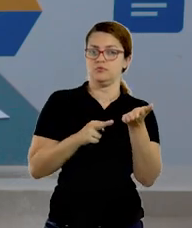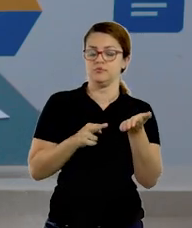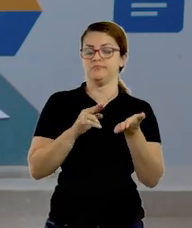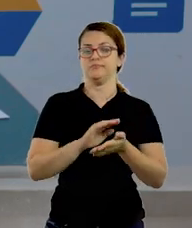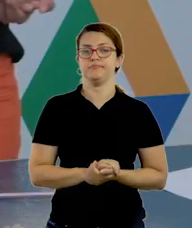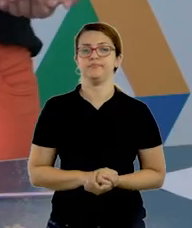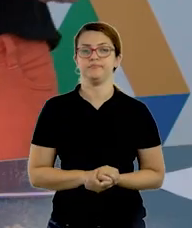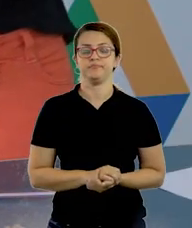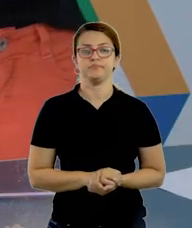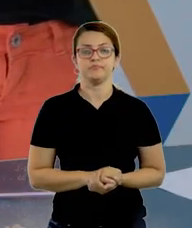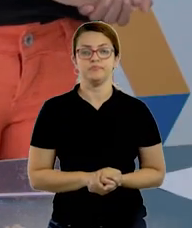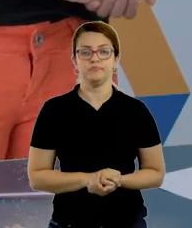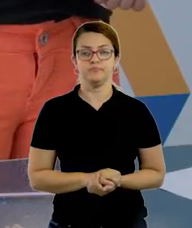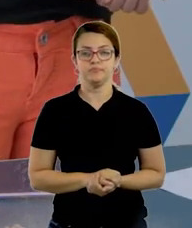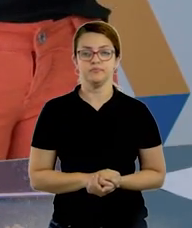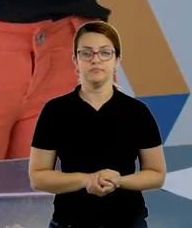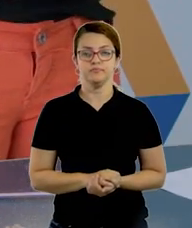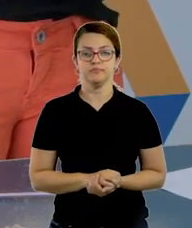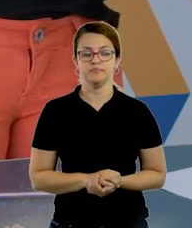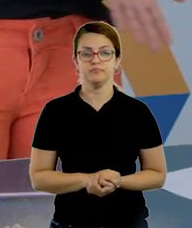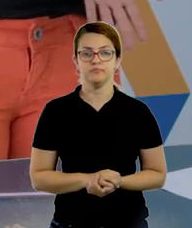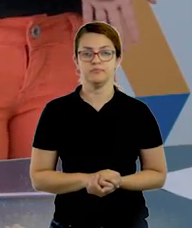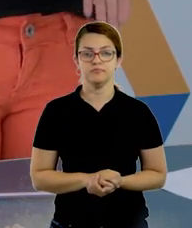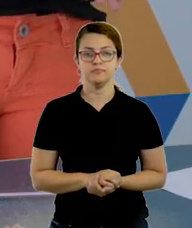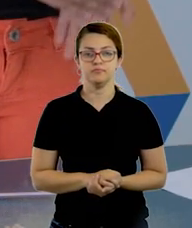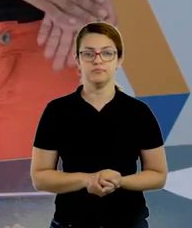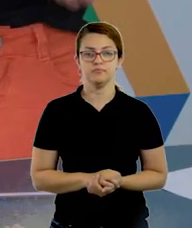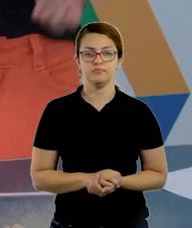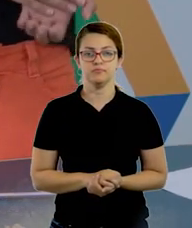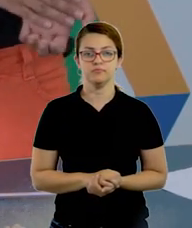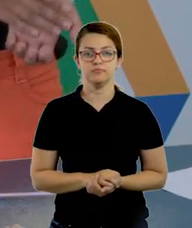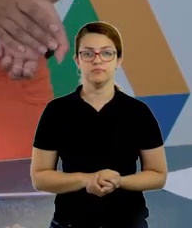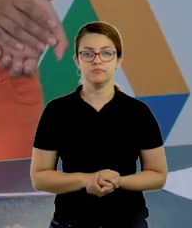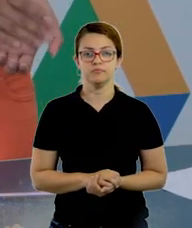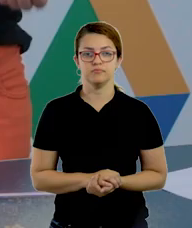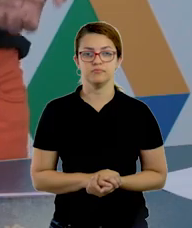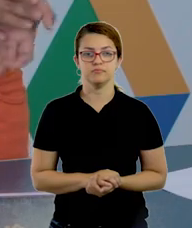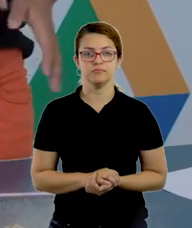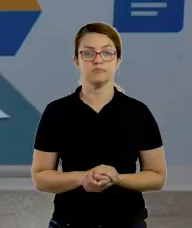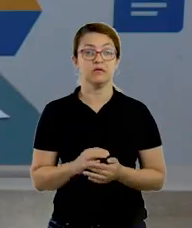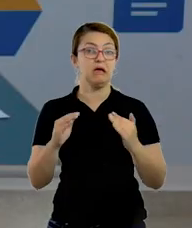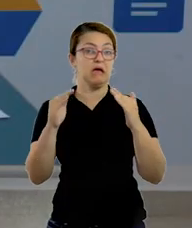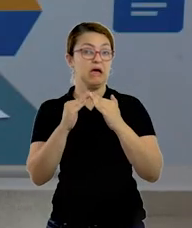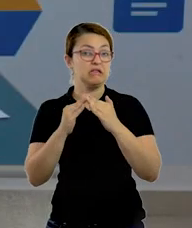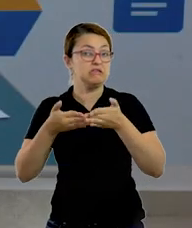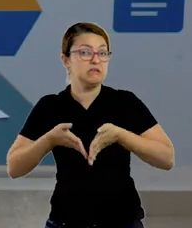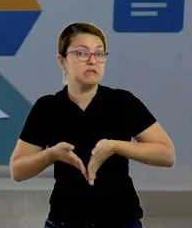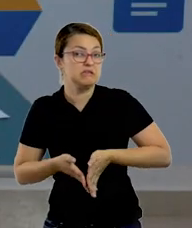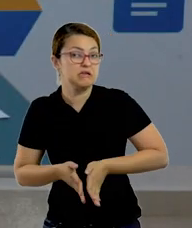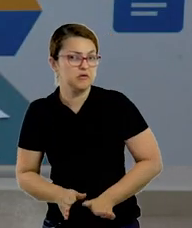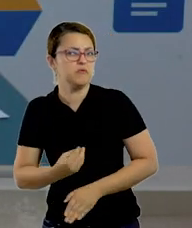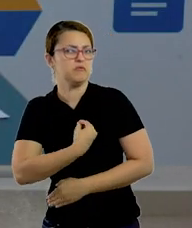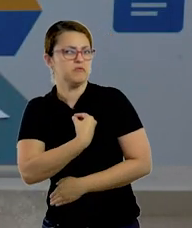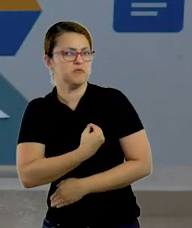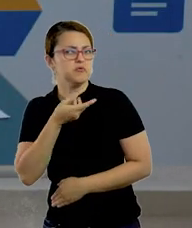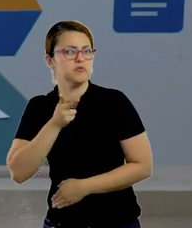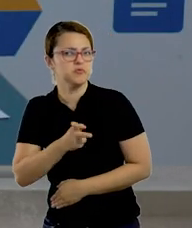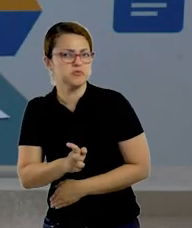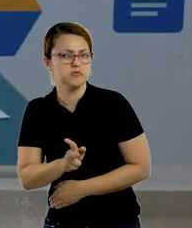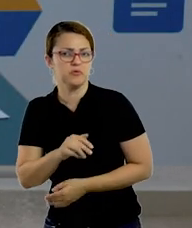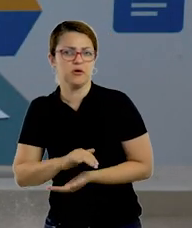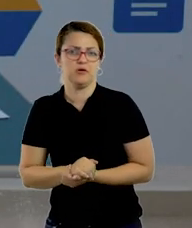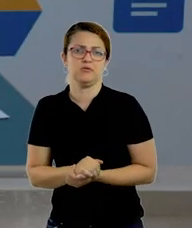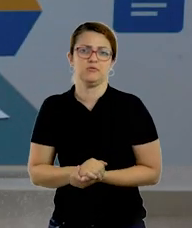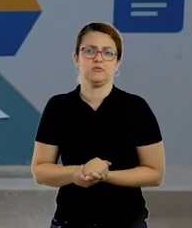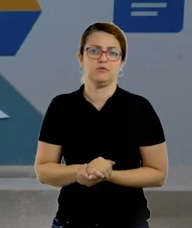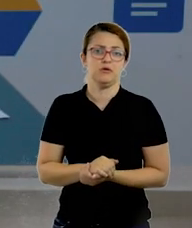Você mora na mesma casa em que nasceu? Eu, por exemplo, já precisei mudar de casa, tá bom? Eu morava numa casa antes e agora moro em outra. Então,